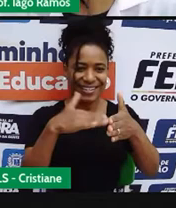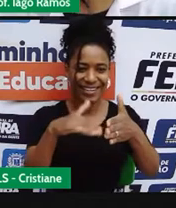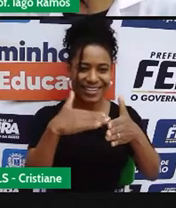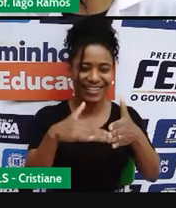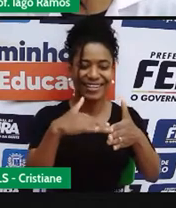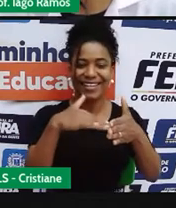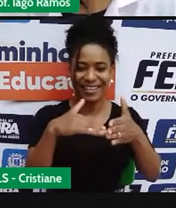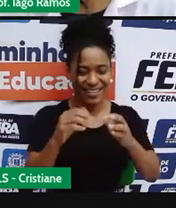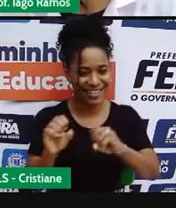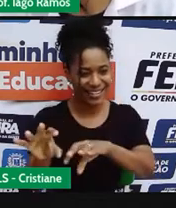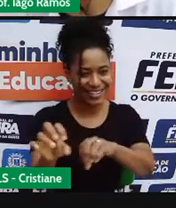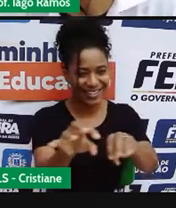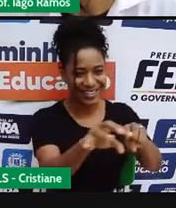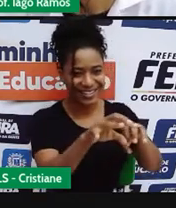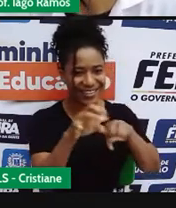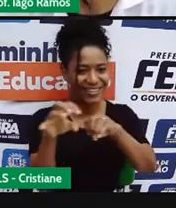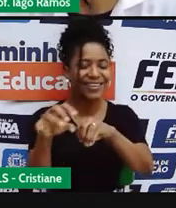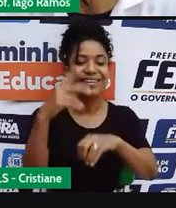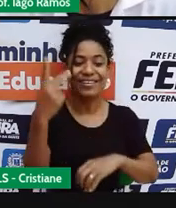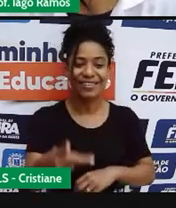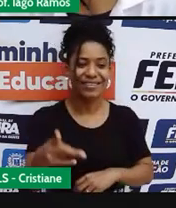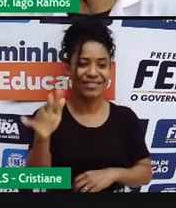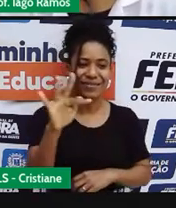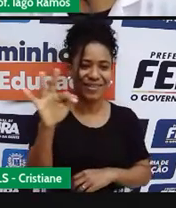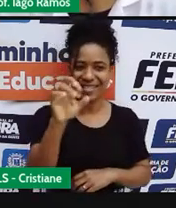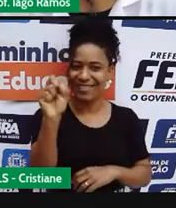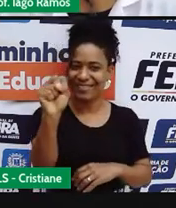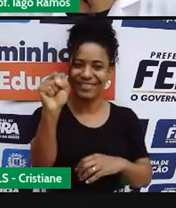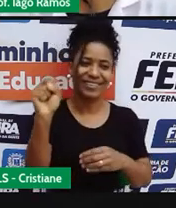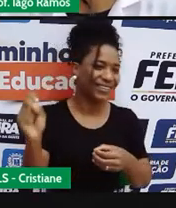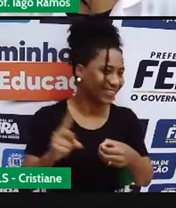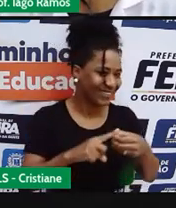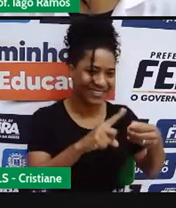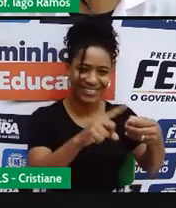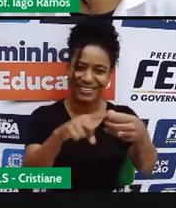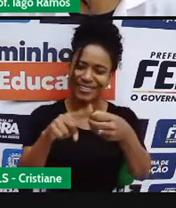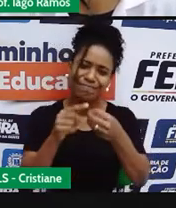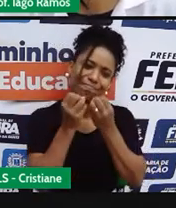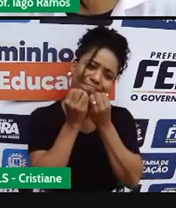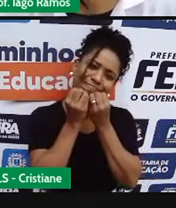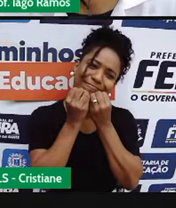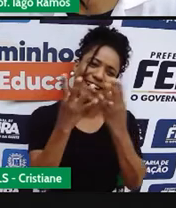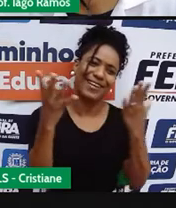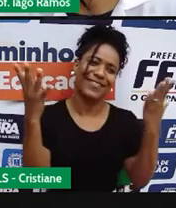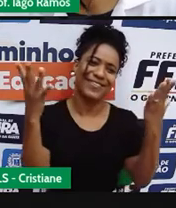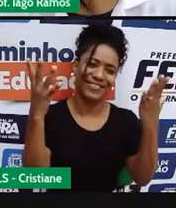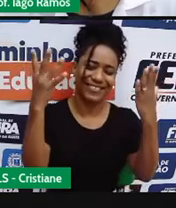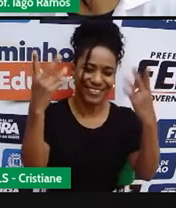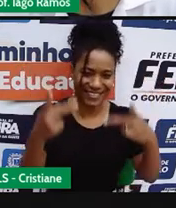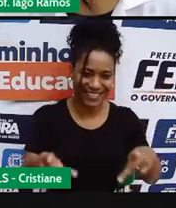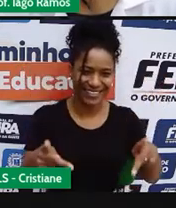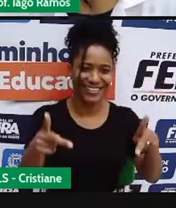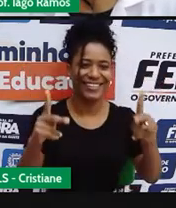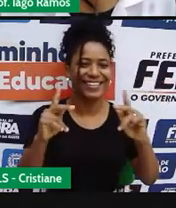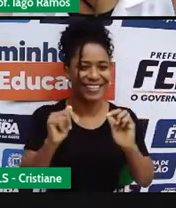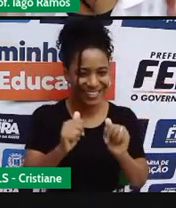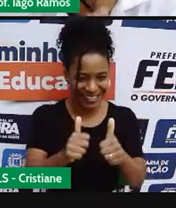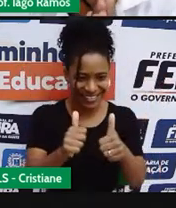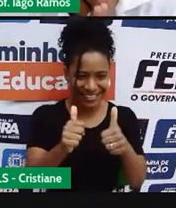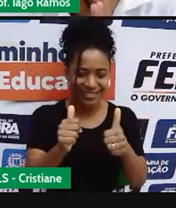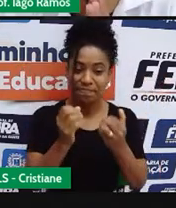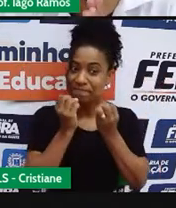de Feira de Santana, esse município maravilhoso que nós residimos, tá bom? Beleza?